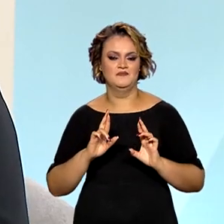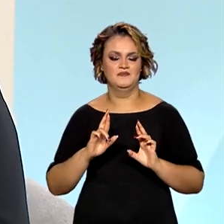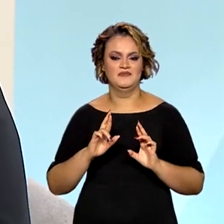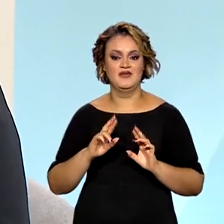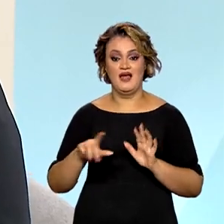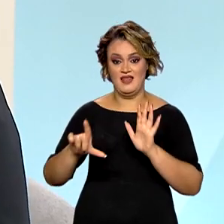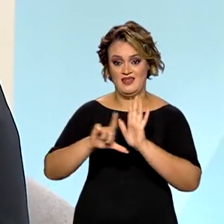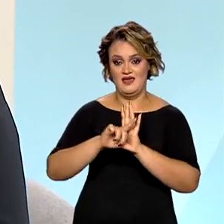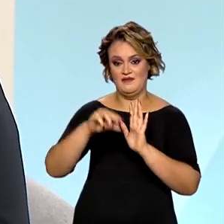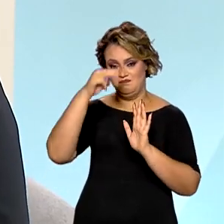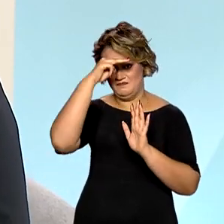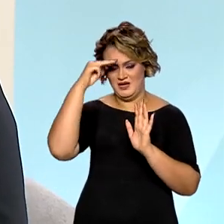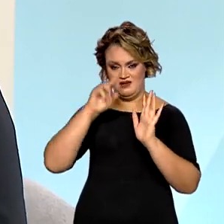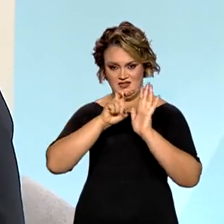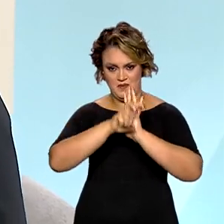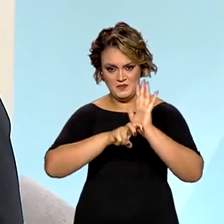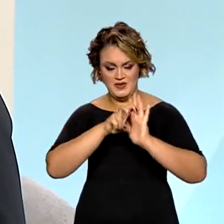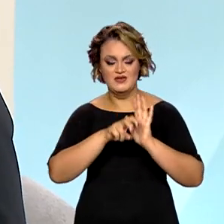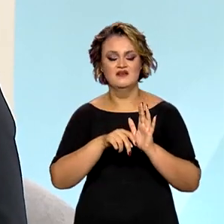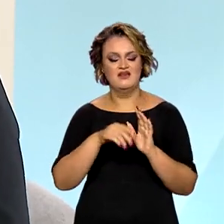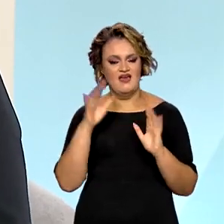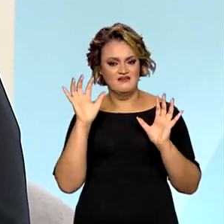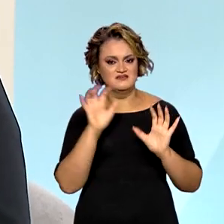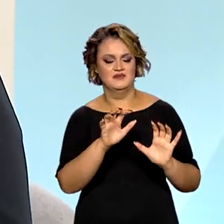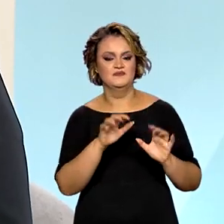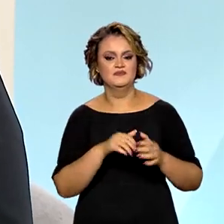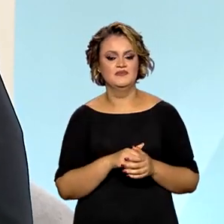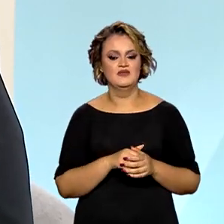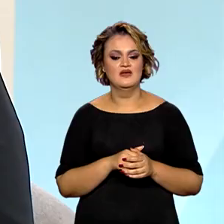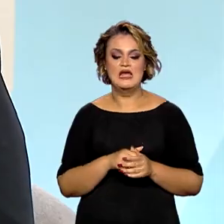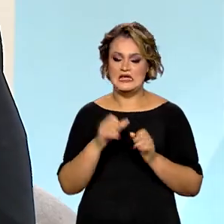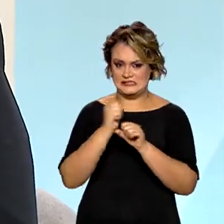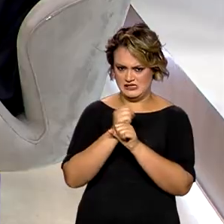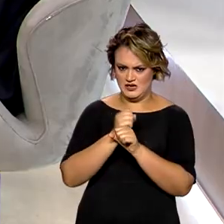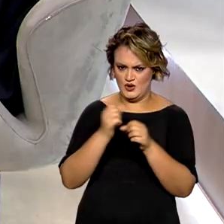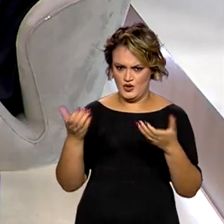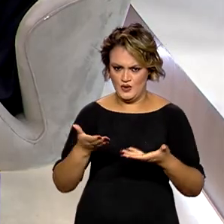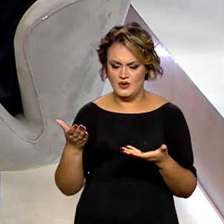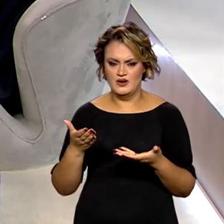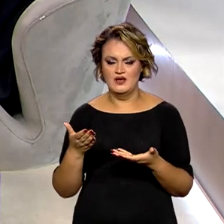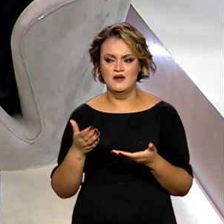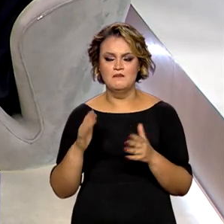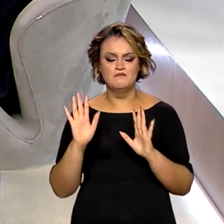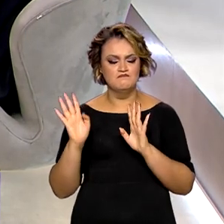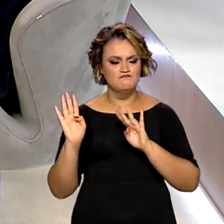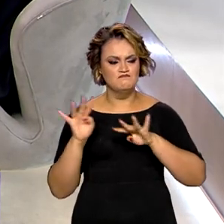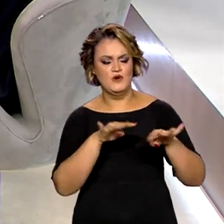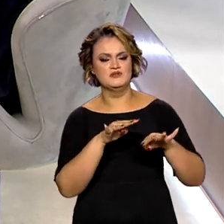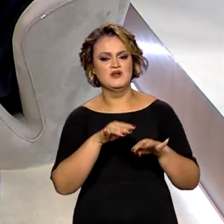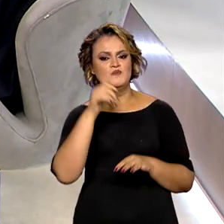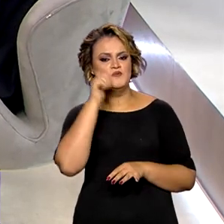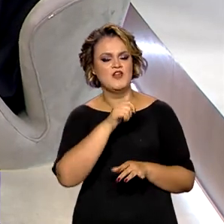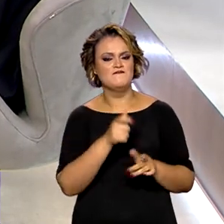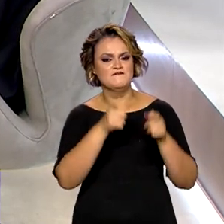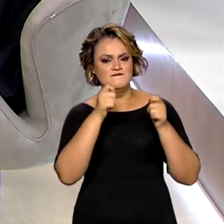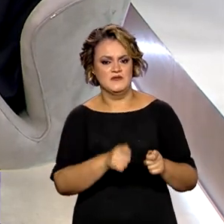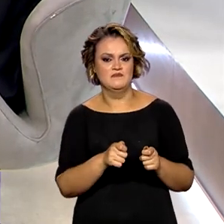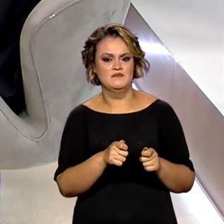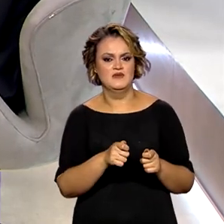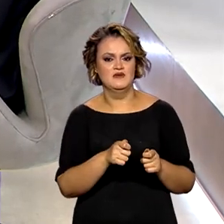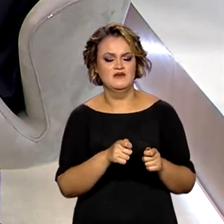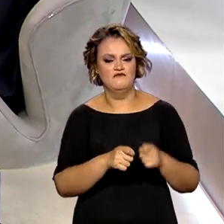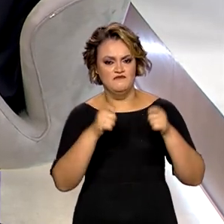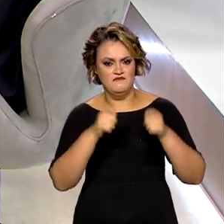da Penha vem nesse sentido. Algo que acontece nesse ano, de maneira particular, que mostra a mulher ainda mais firme nos seus